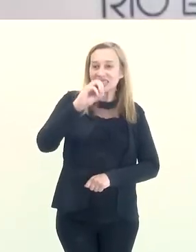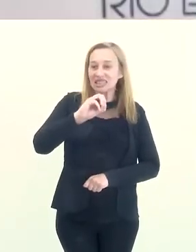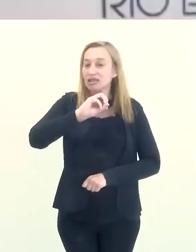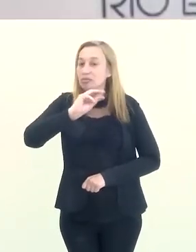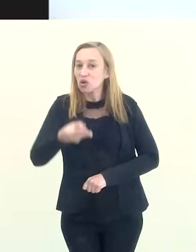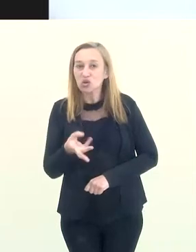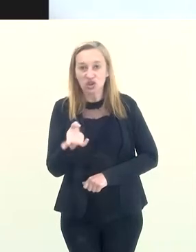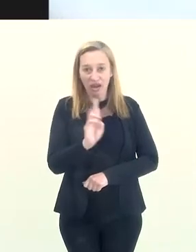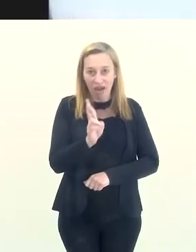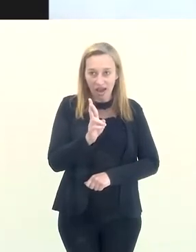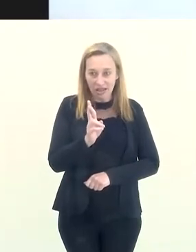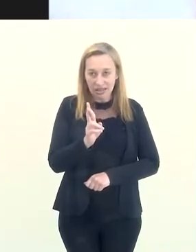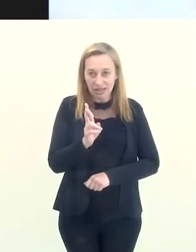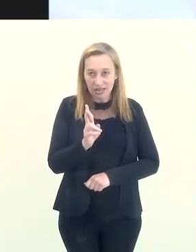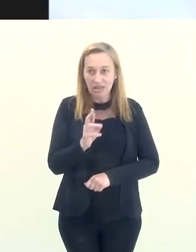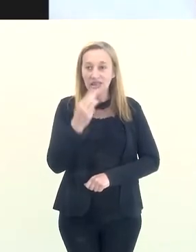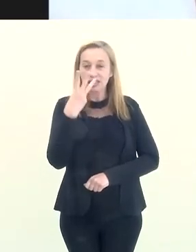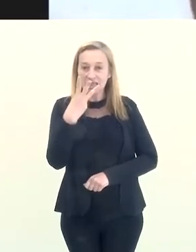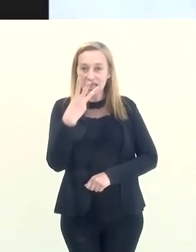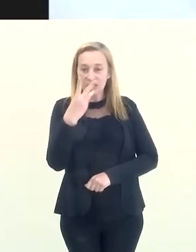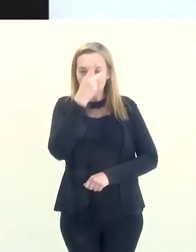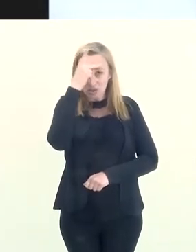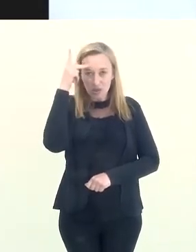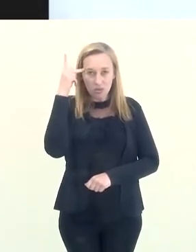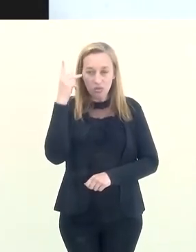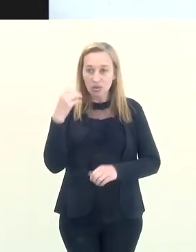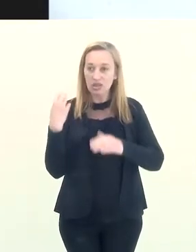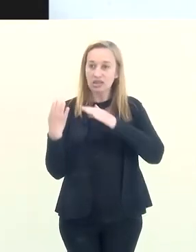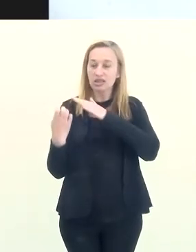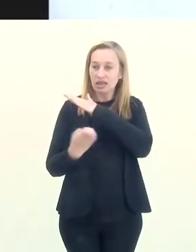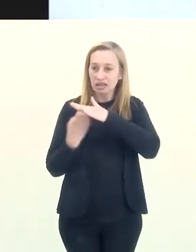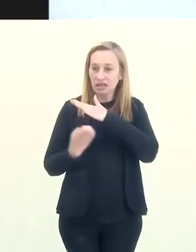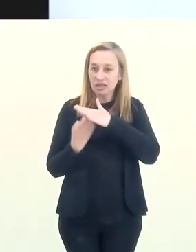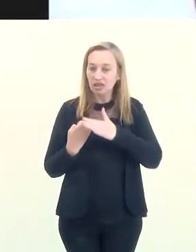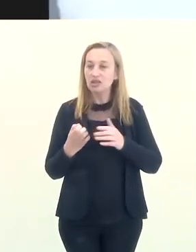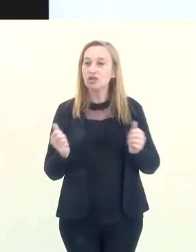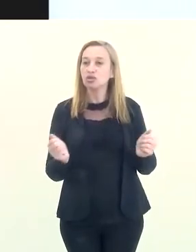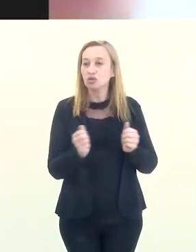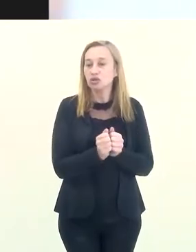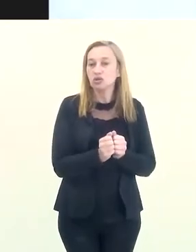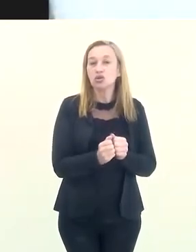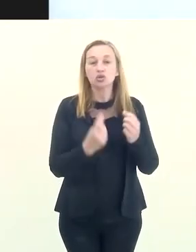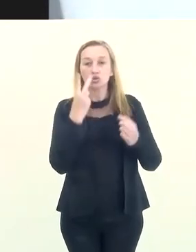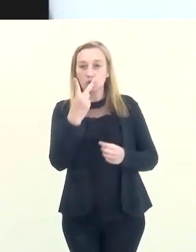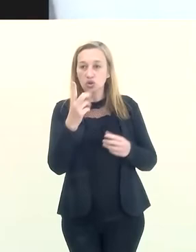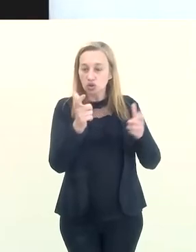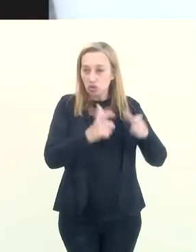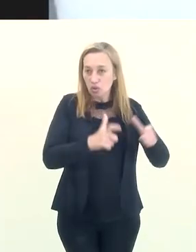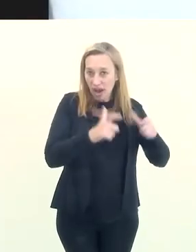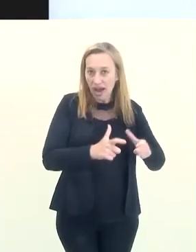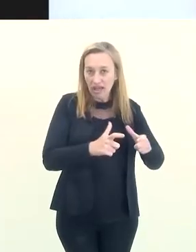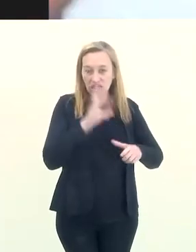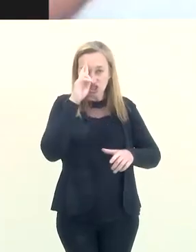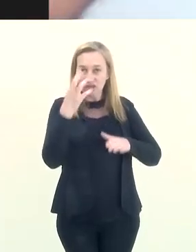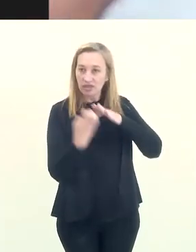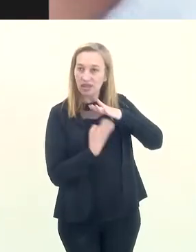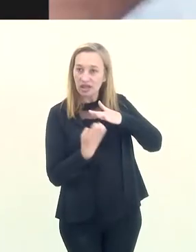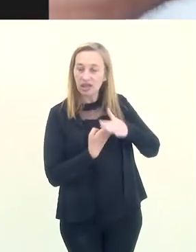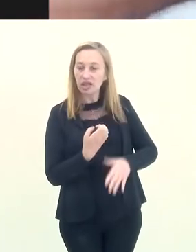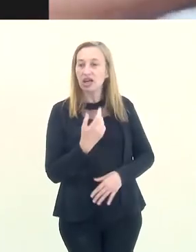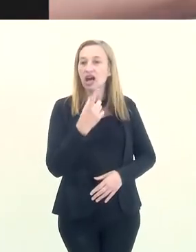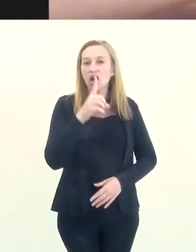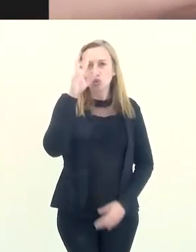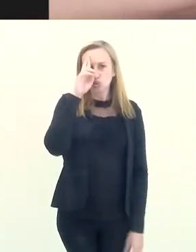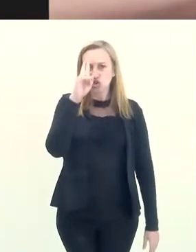São 30 milhões de reais, somos três sócios, dois são sócios locais, dois empresários